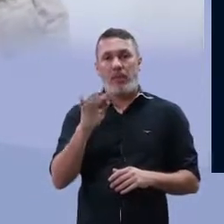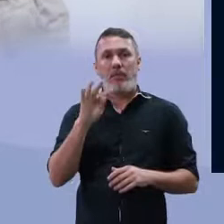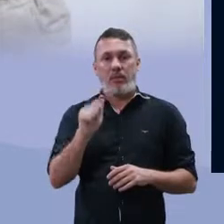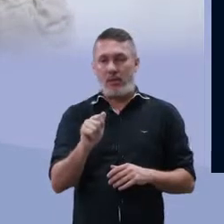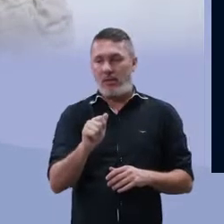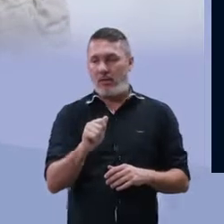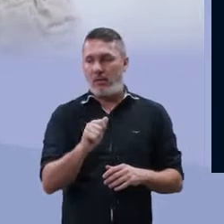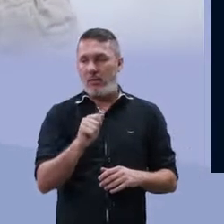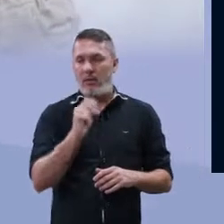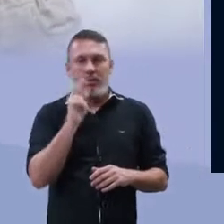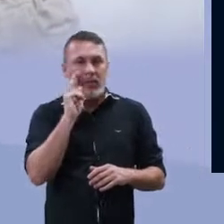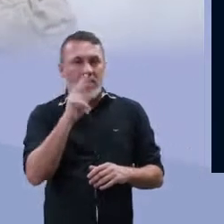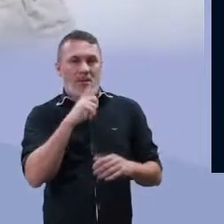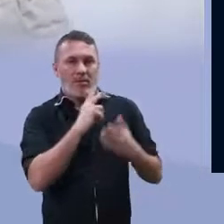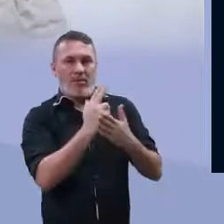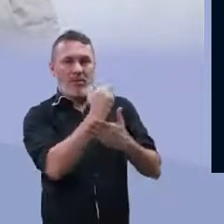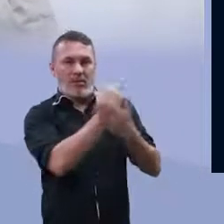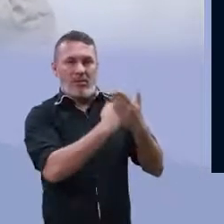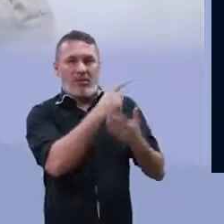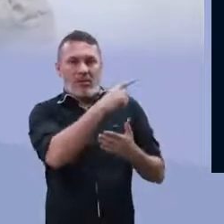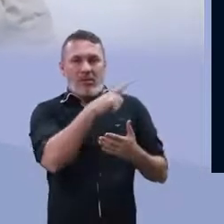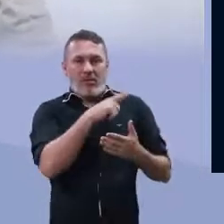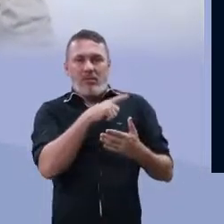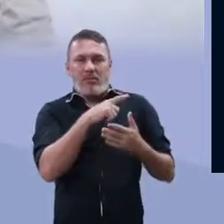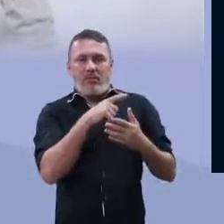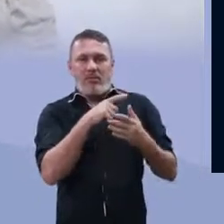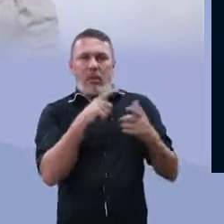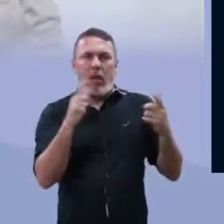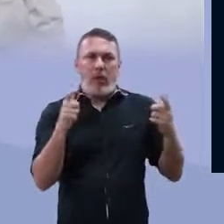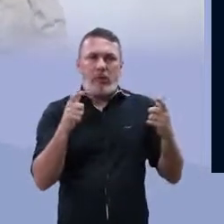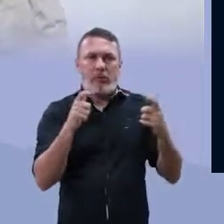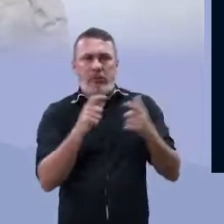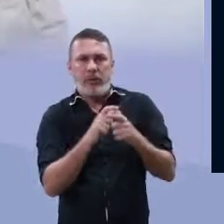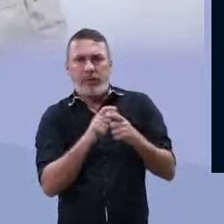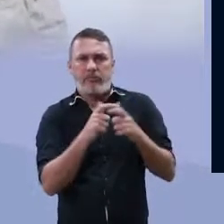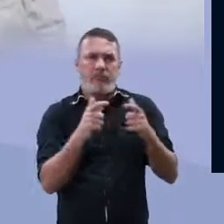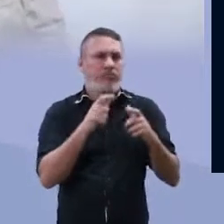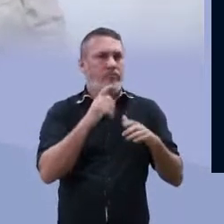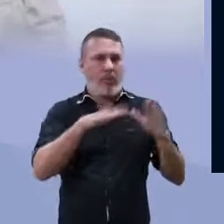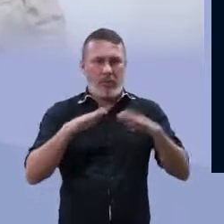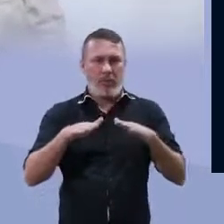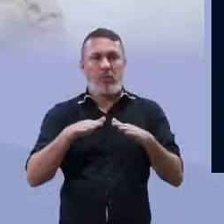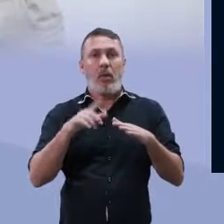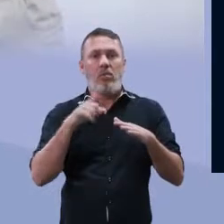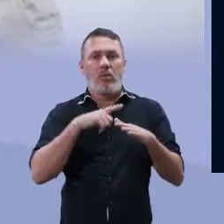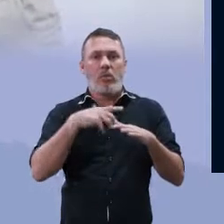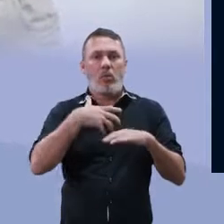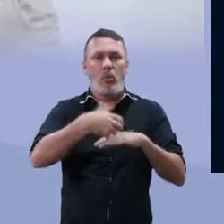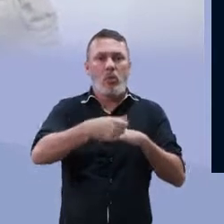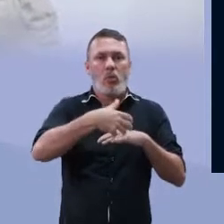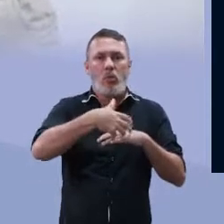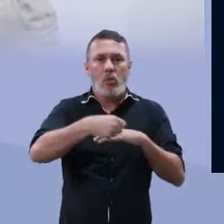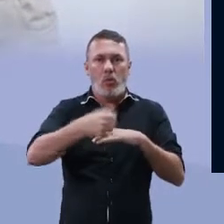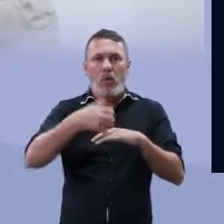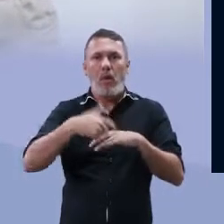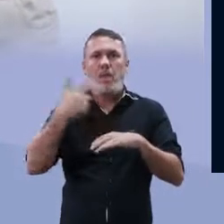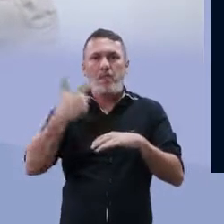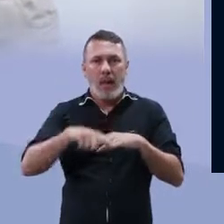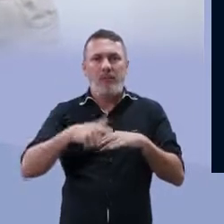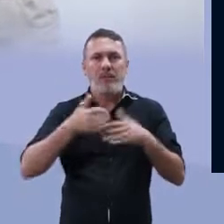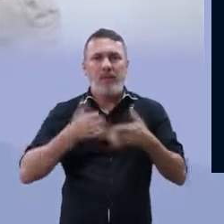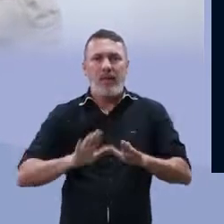ginópitas, elas vão apresentar essa carapaçazinha que vai apresentar aí tamanhos diferentes. Quando elas se